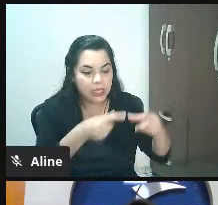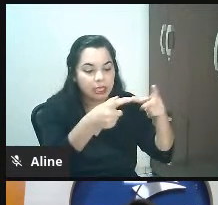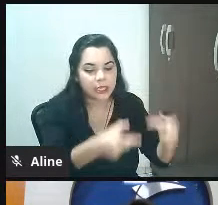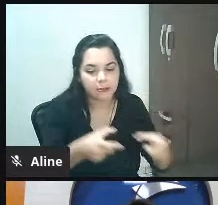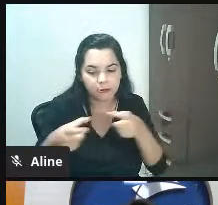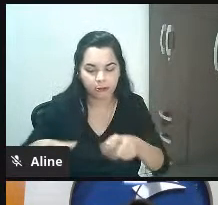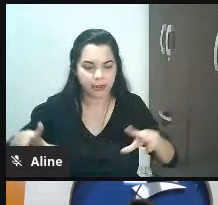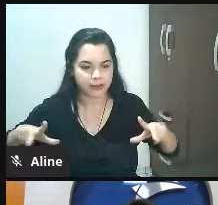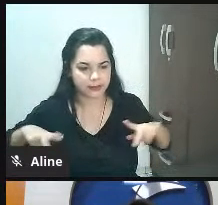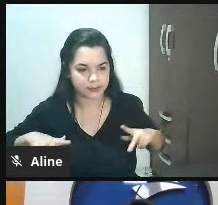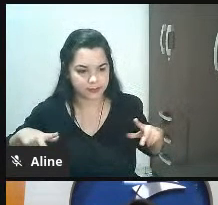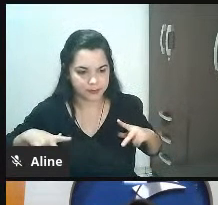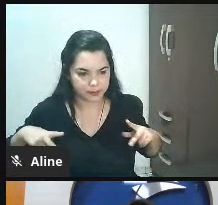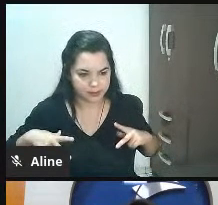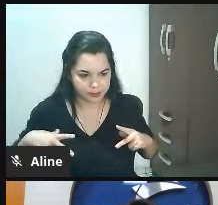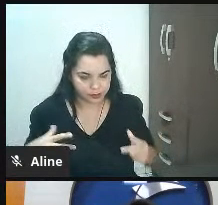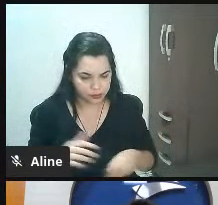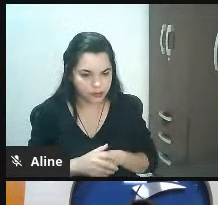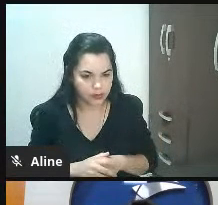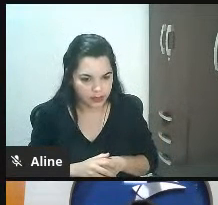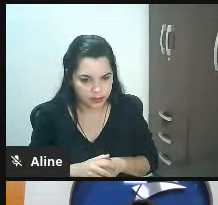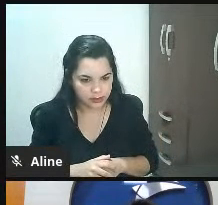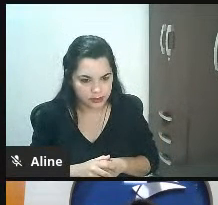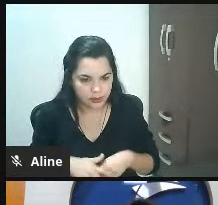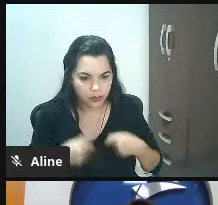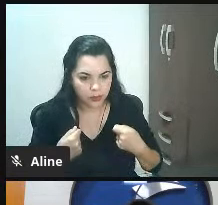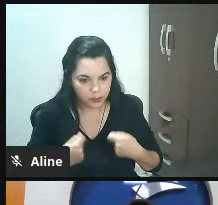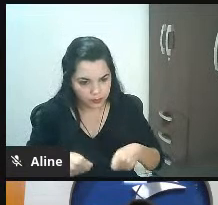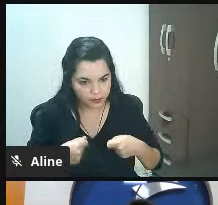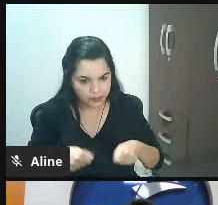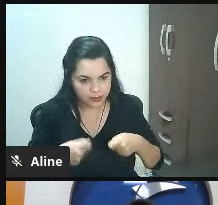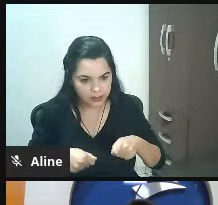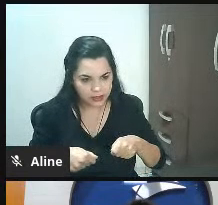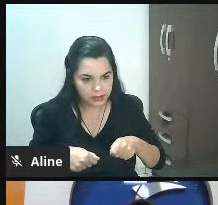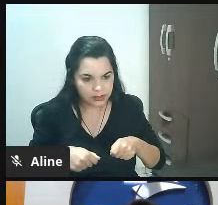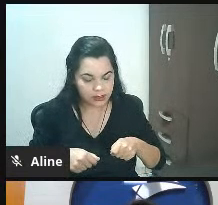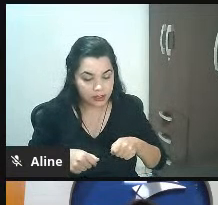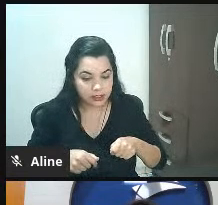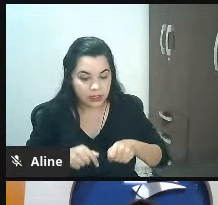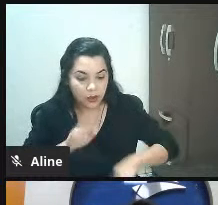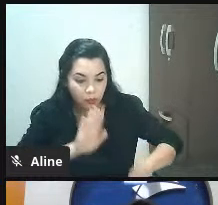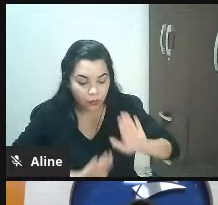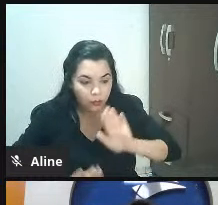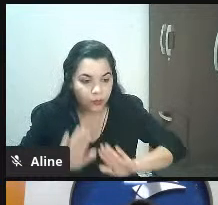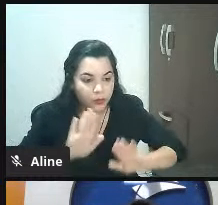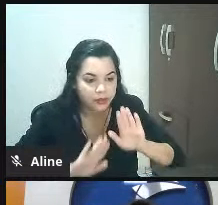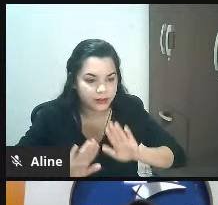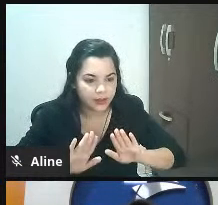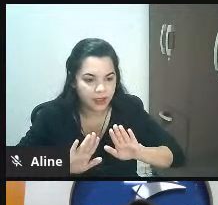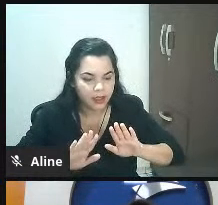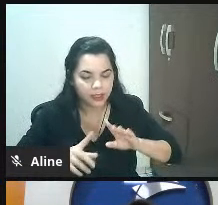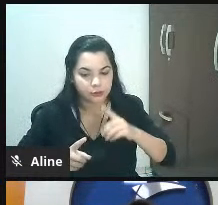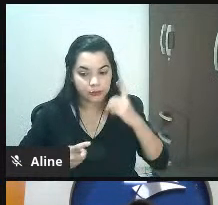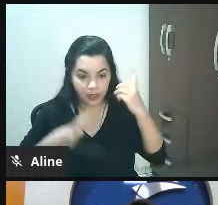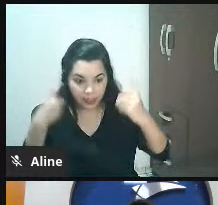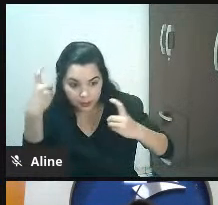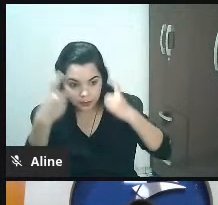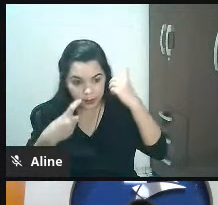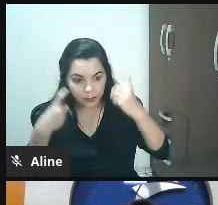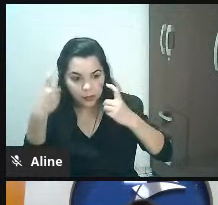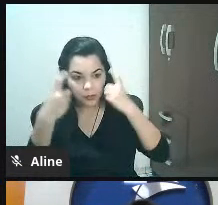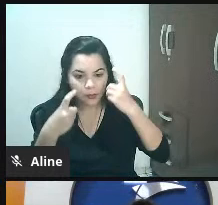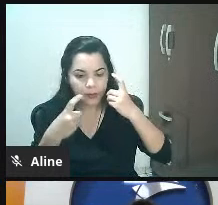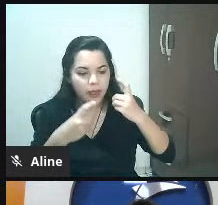bem do lugar em que eu vou dormir e comer aí tem a ver com a pandemia de facada sempre tem que preocupar com higiene mas mais do que nunca agora